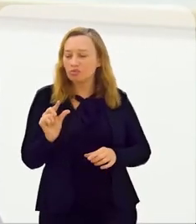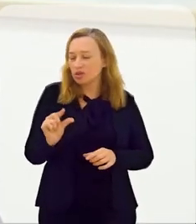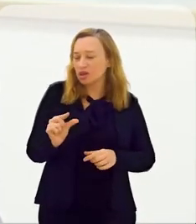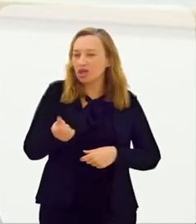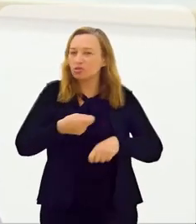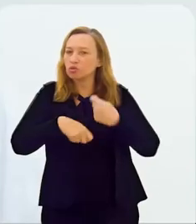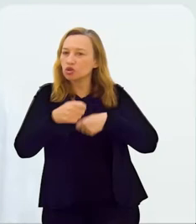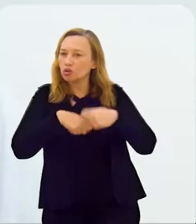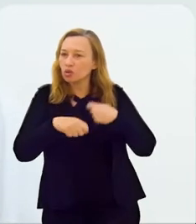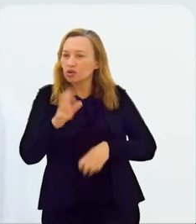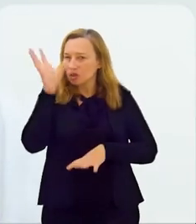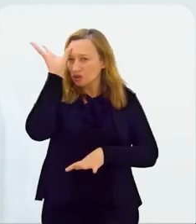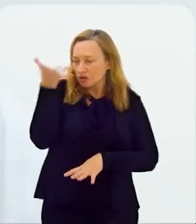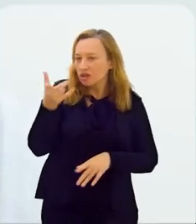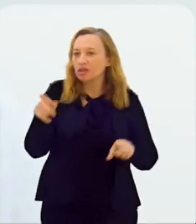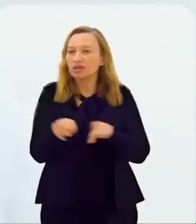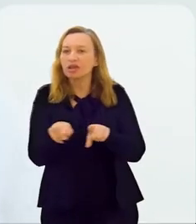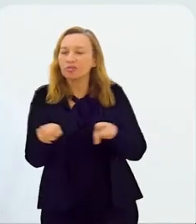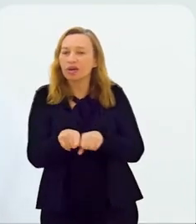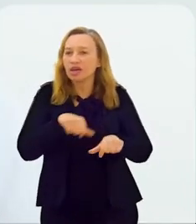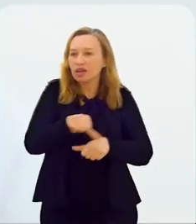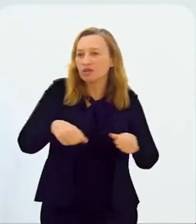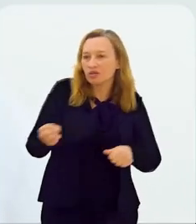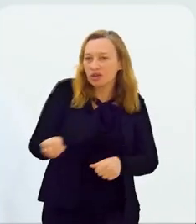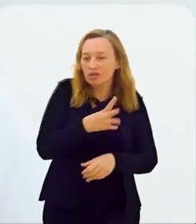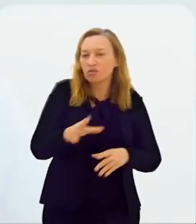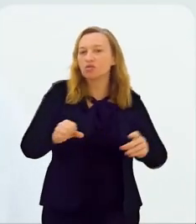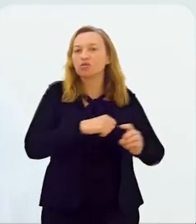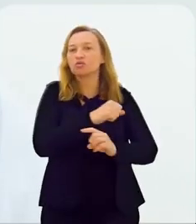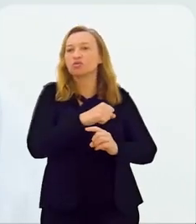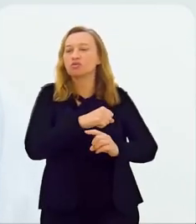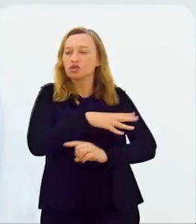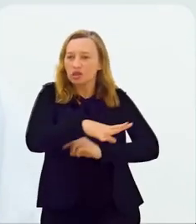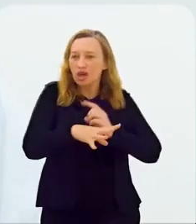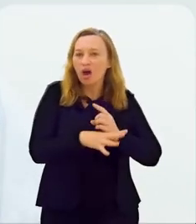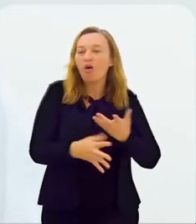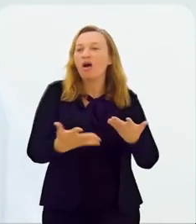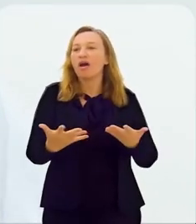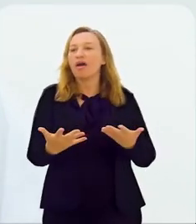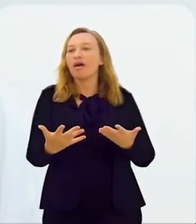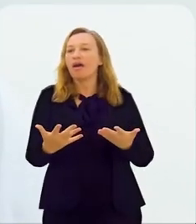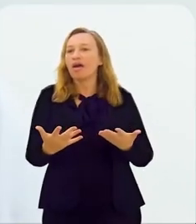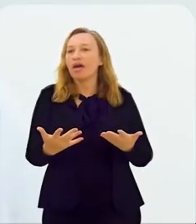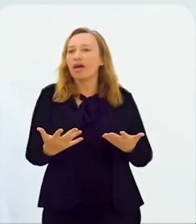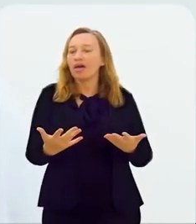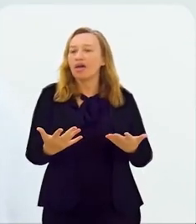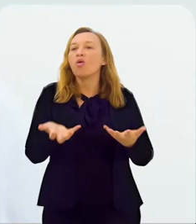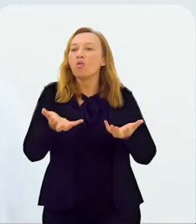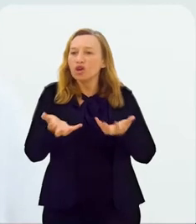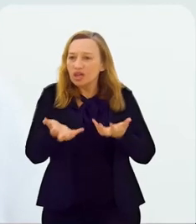sustentabilidade. Quando a gente fala de pequenos negócios e soluções, a gente fala também de inovação social.